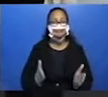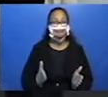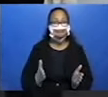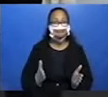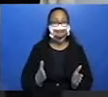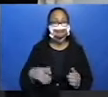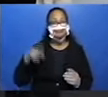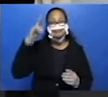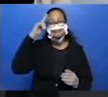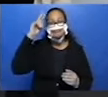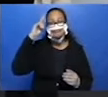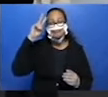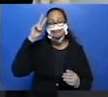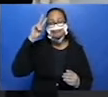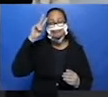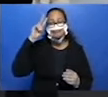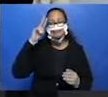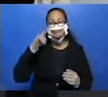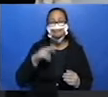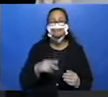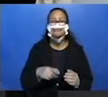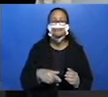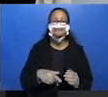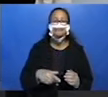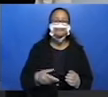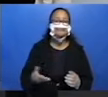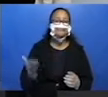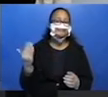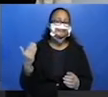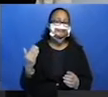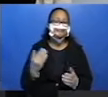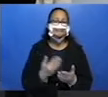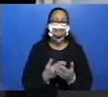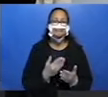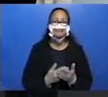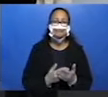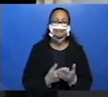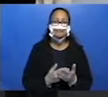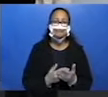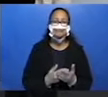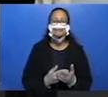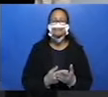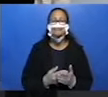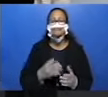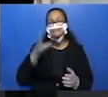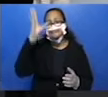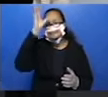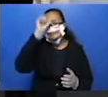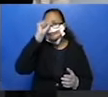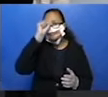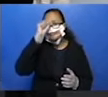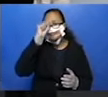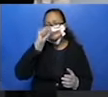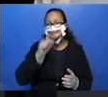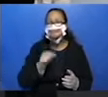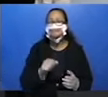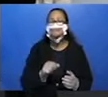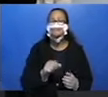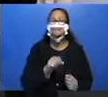Nós vamos relembrar o que nós vimos na última aula e aprender os advérbios de tempo, lugar e modo.